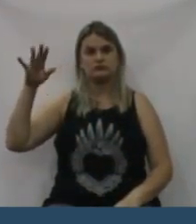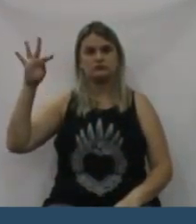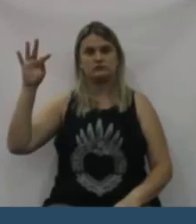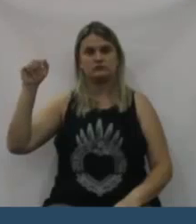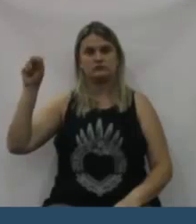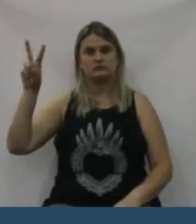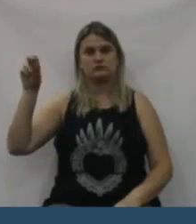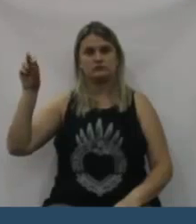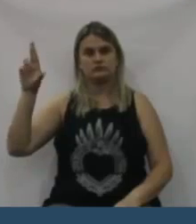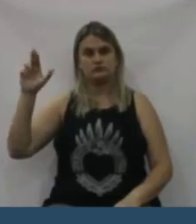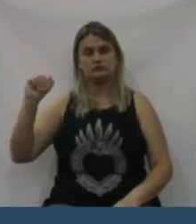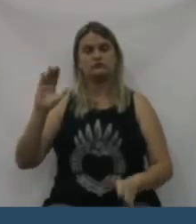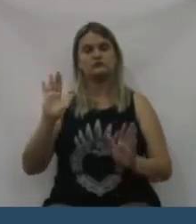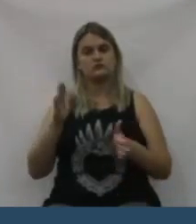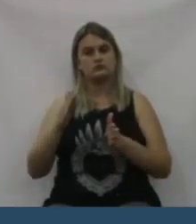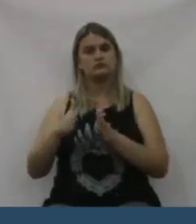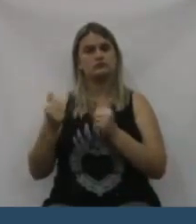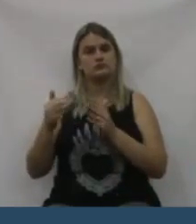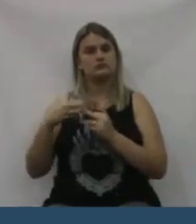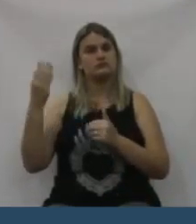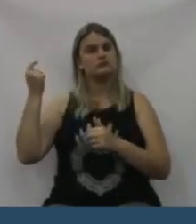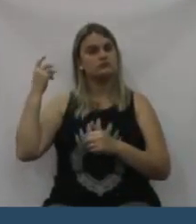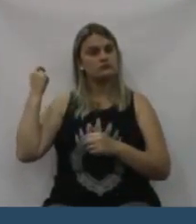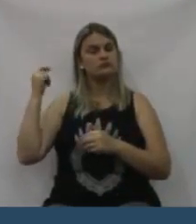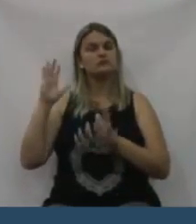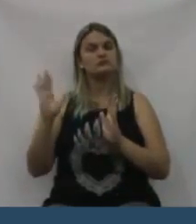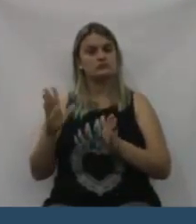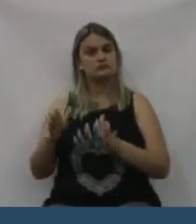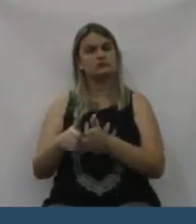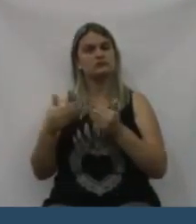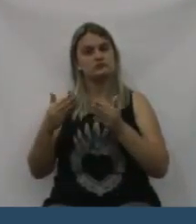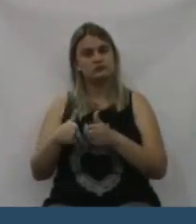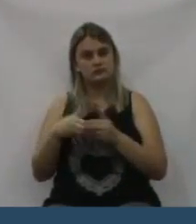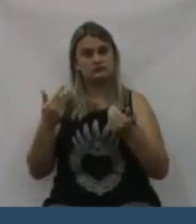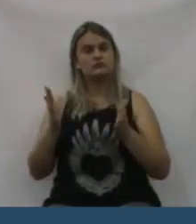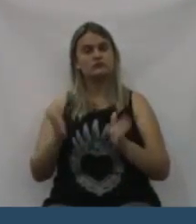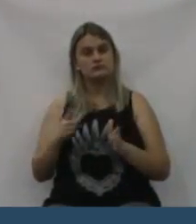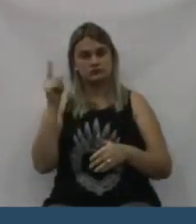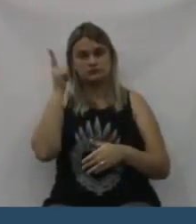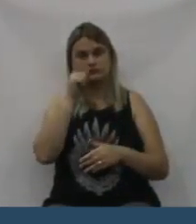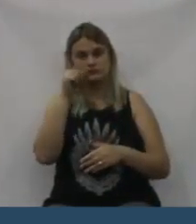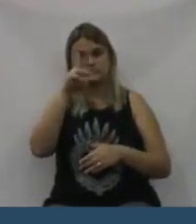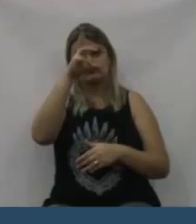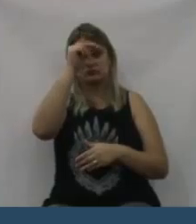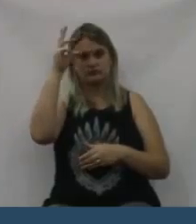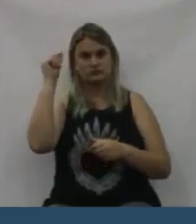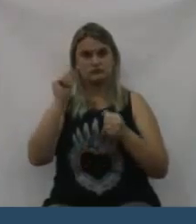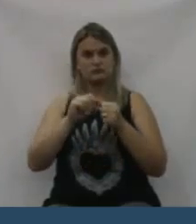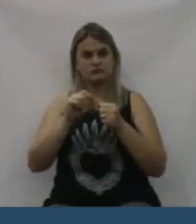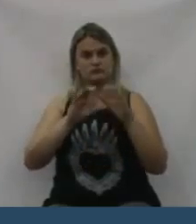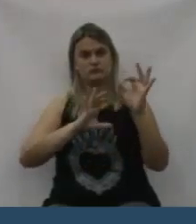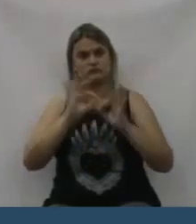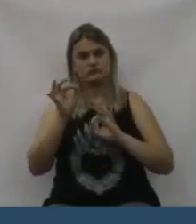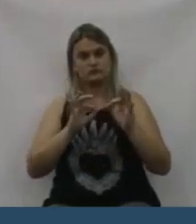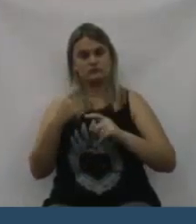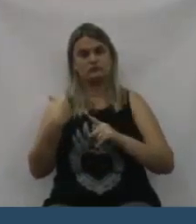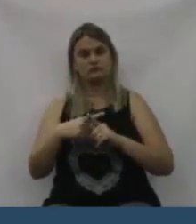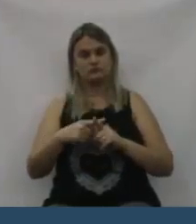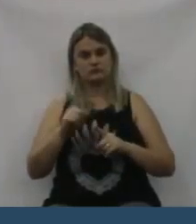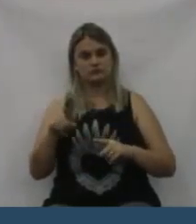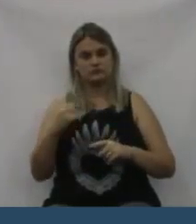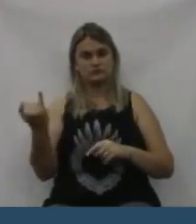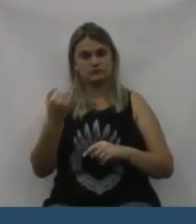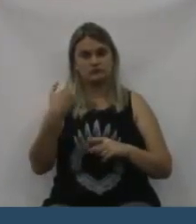Já agradeci pessoalmente, mas quero externar aqui de público, pelo requerimento atendido em